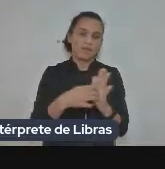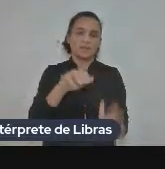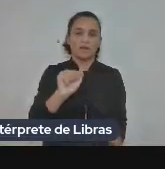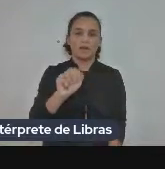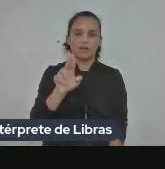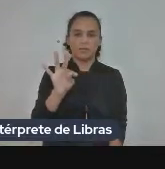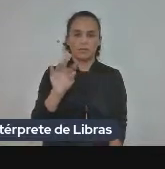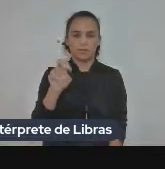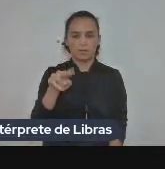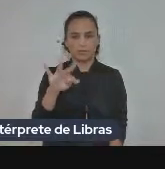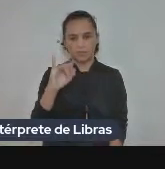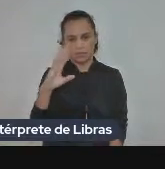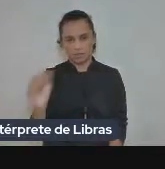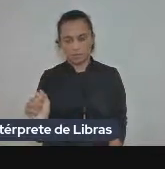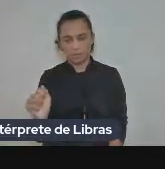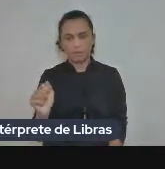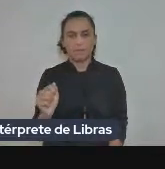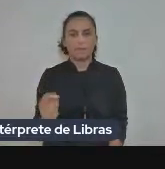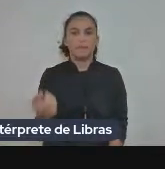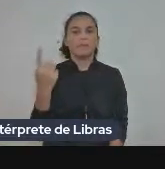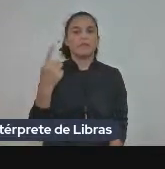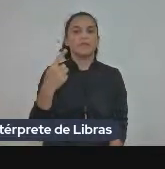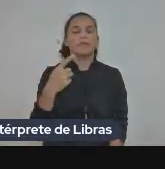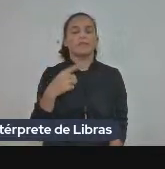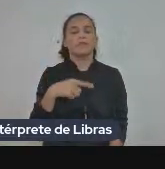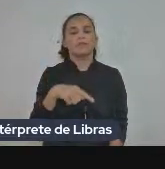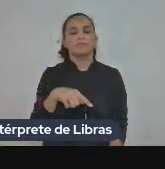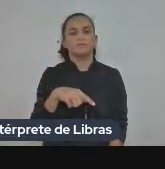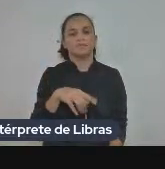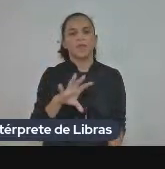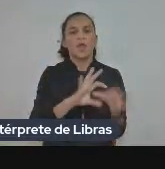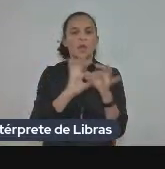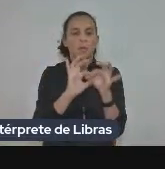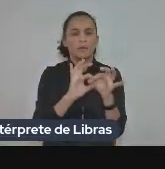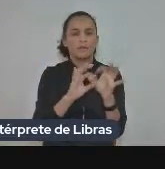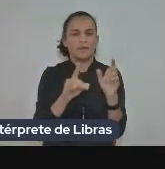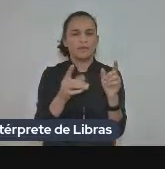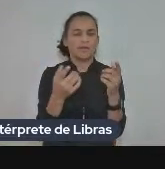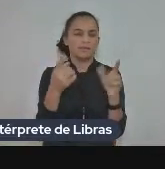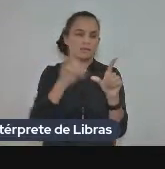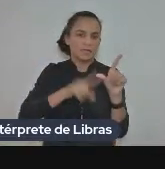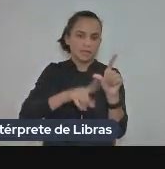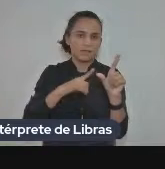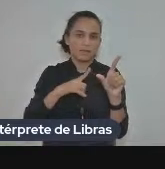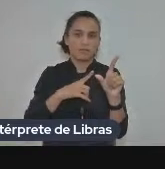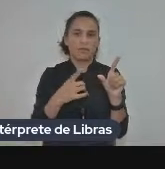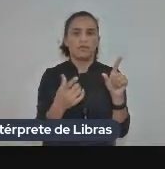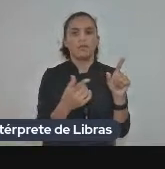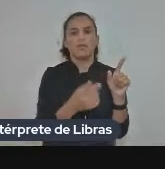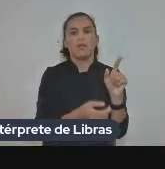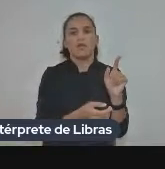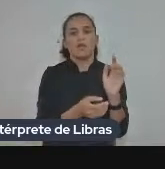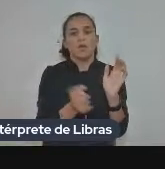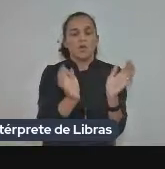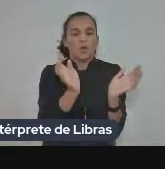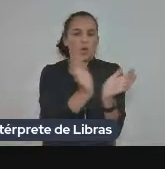na Companhia das Letras contém a menção de obras completas